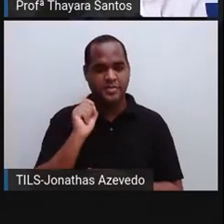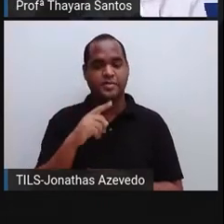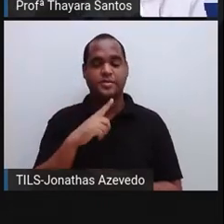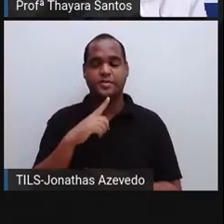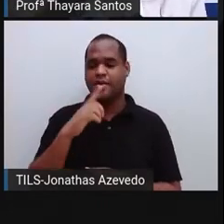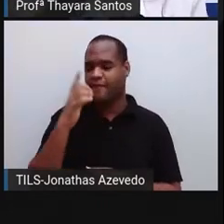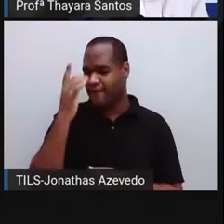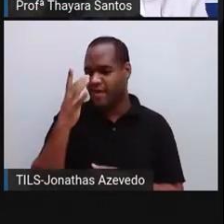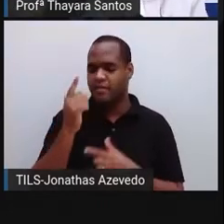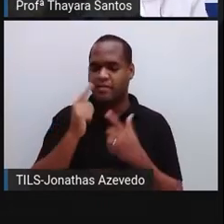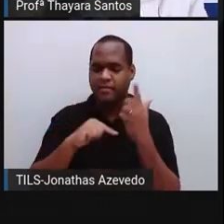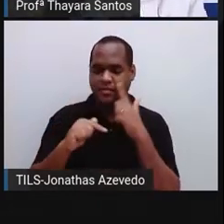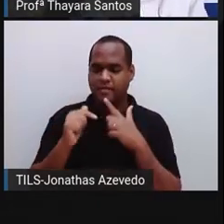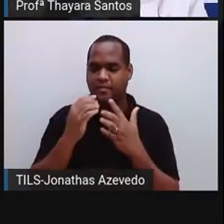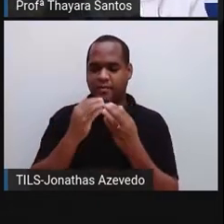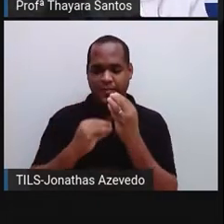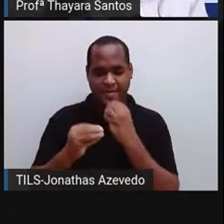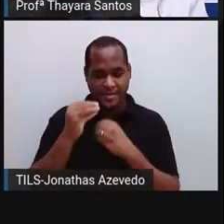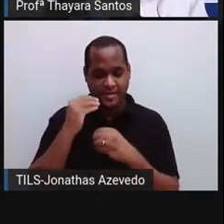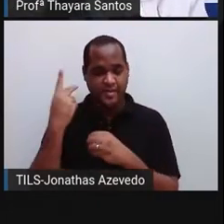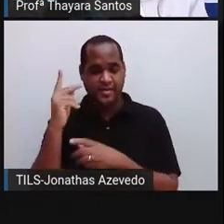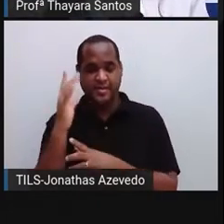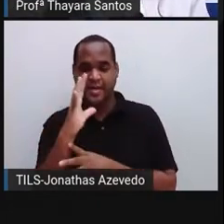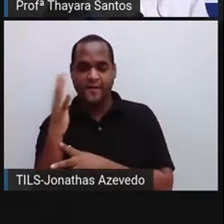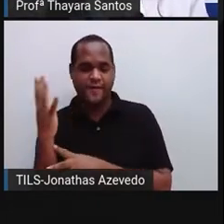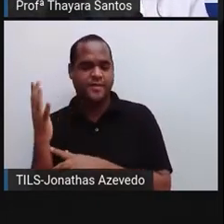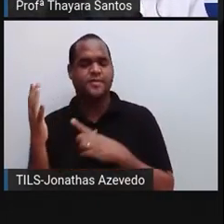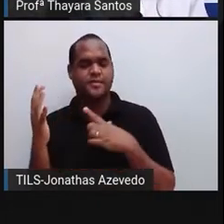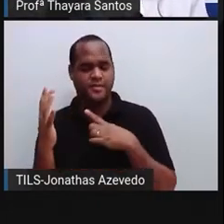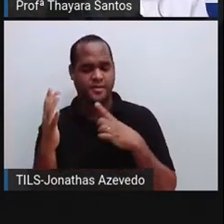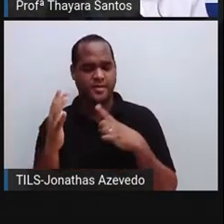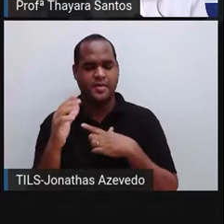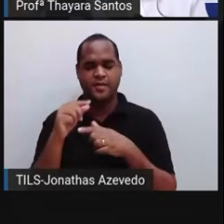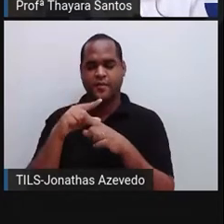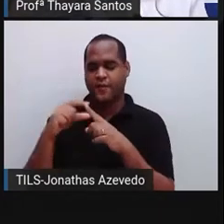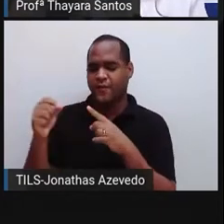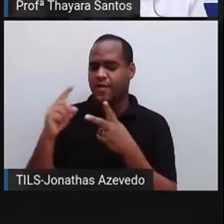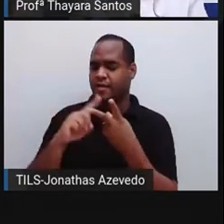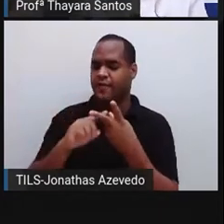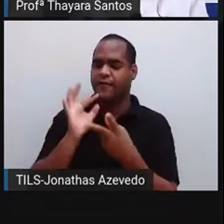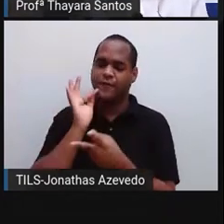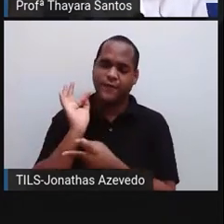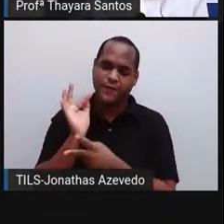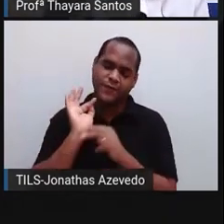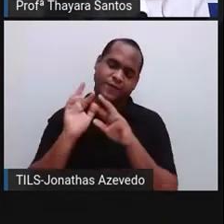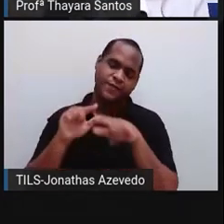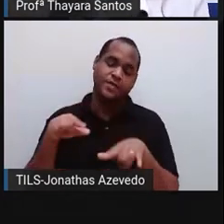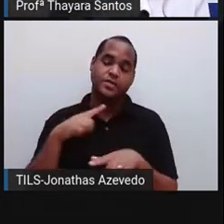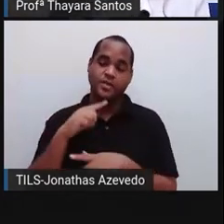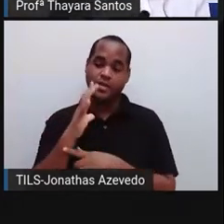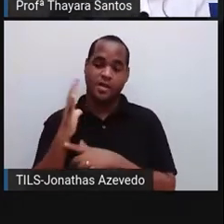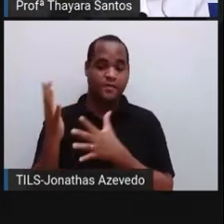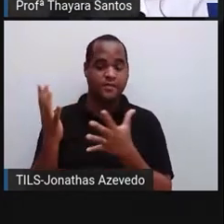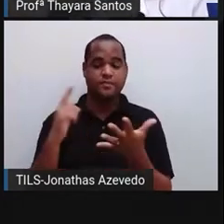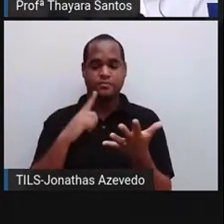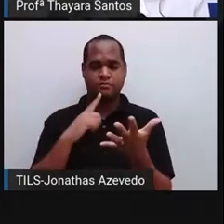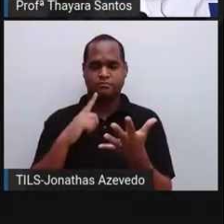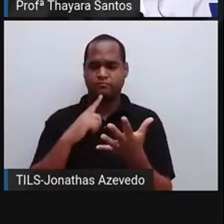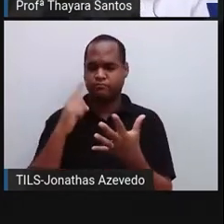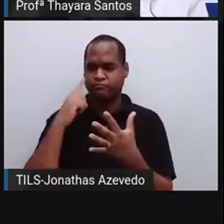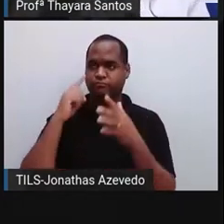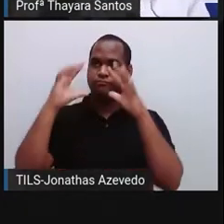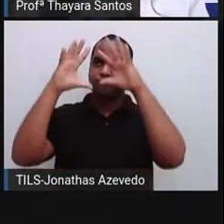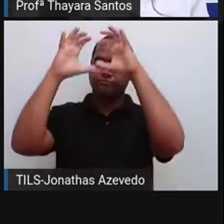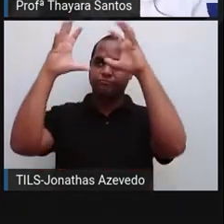de pegar o alimento ali direto na árvore, né? Porque elas se alimentam das folhas e dos frutos da árvore, e essas árvores tinham uma copa muito alta.